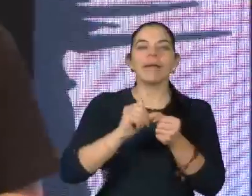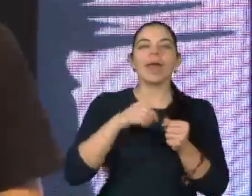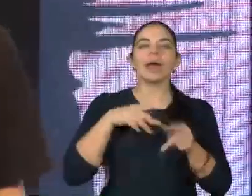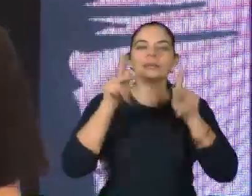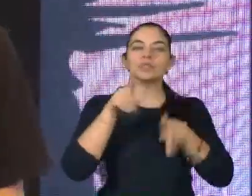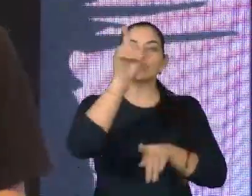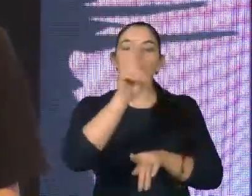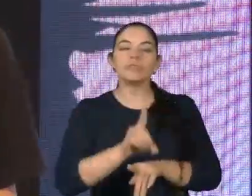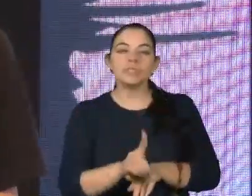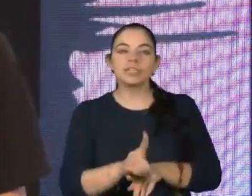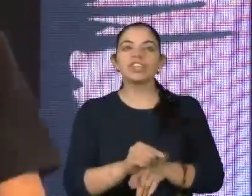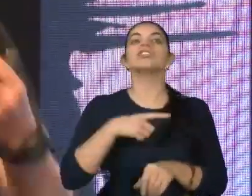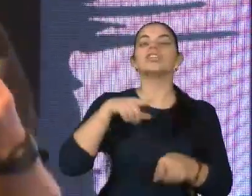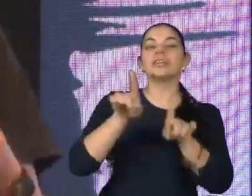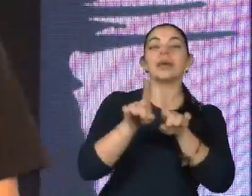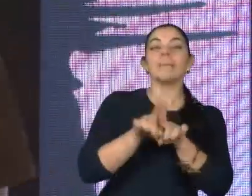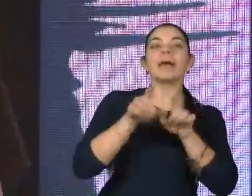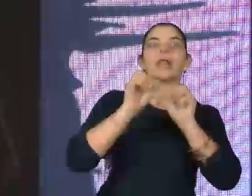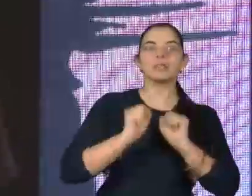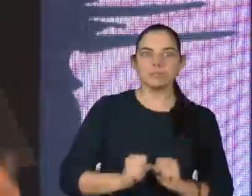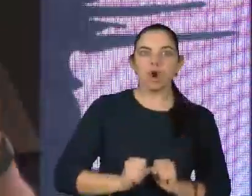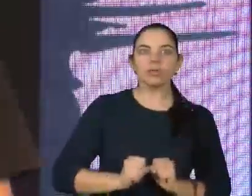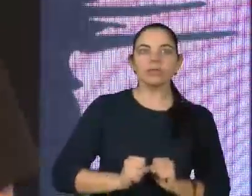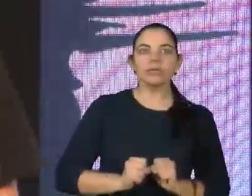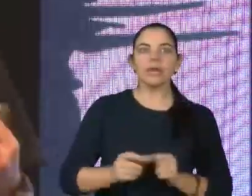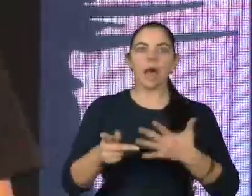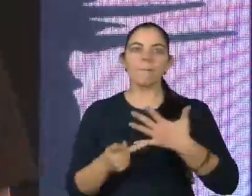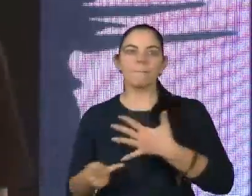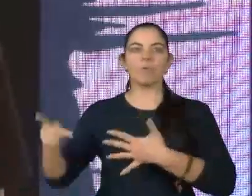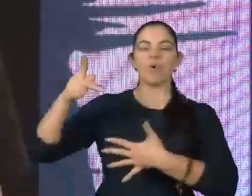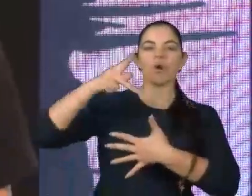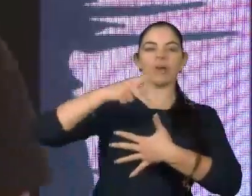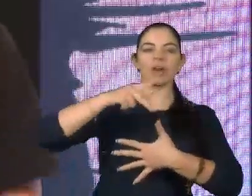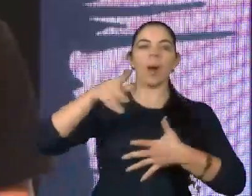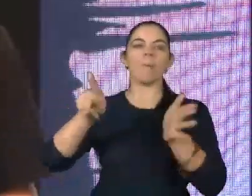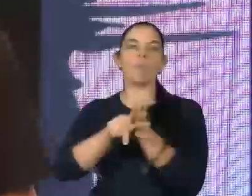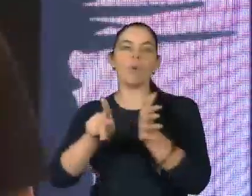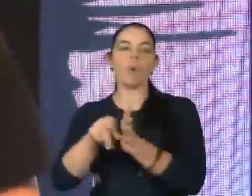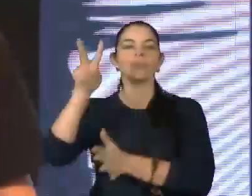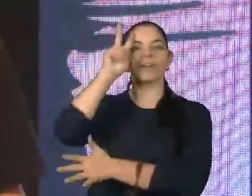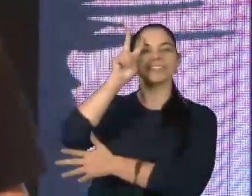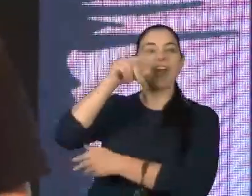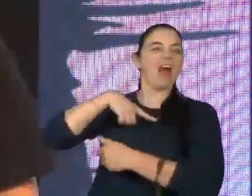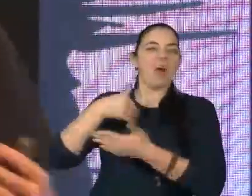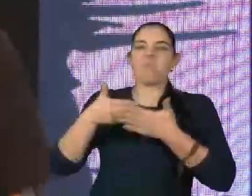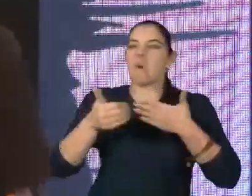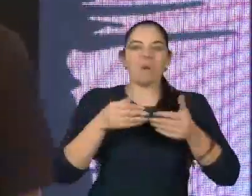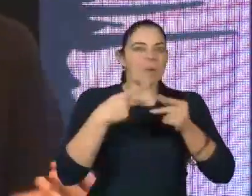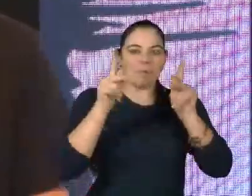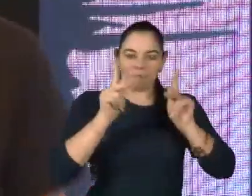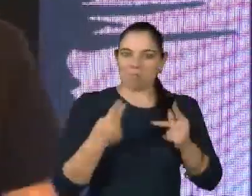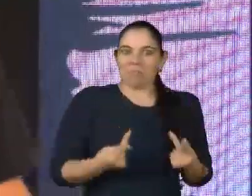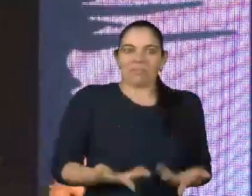deficiência como a possibilidade dessas pessoas serem protagonistas da própria história, assim como qualquer ser